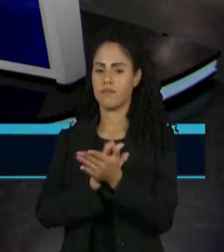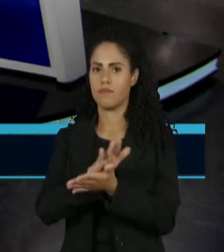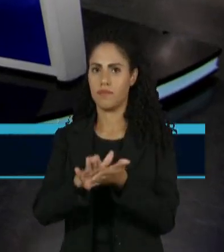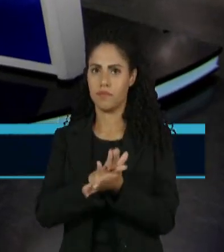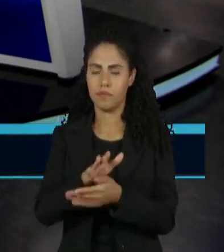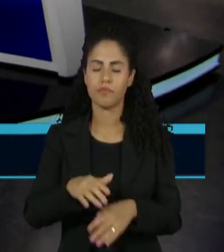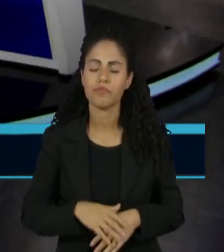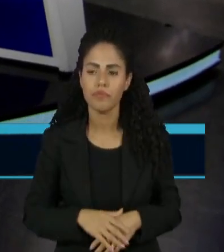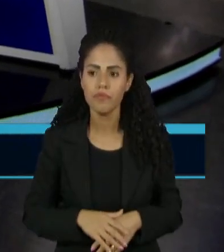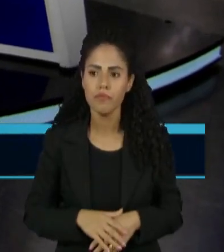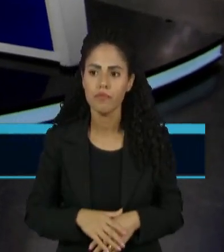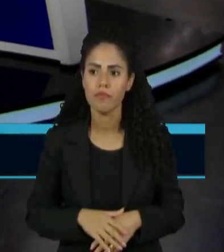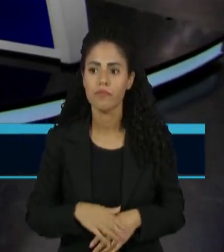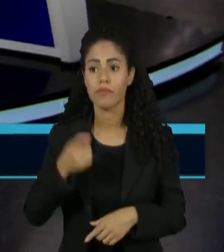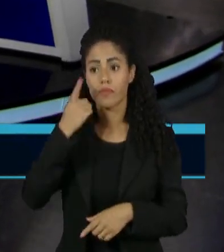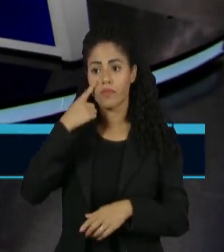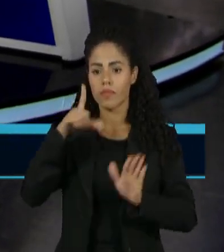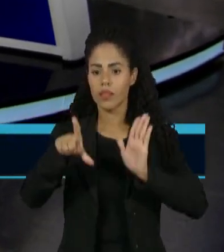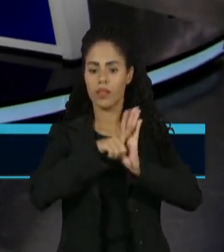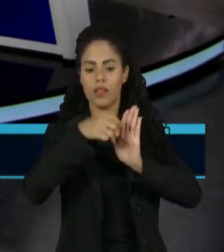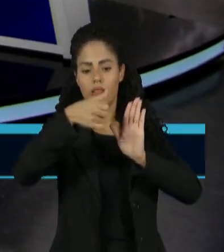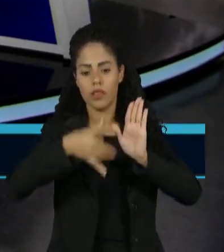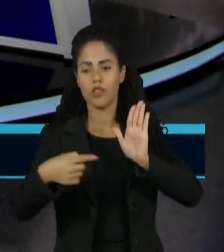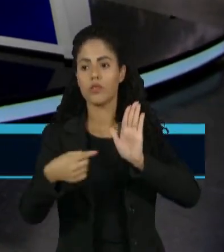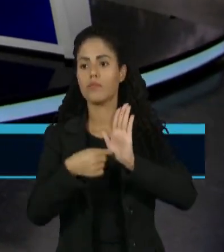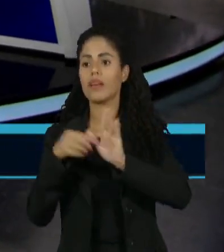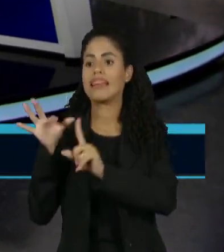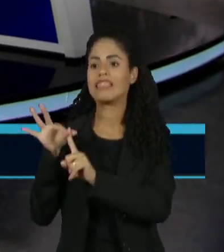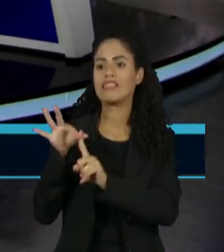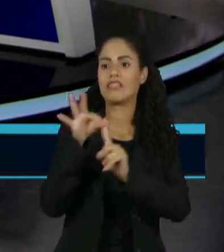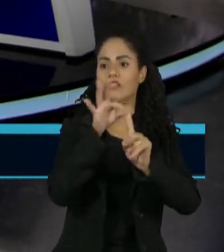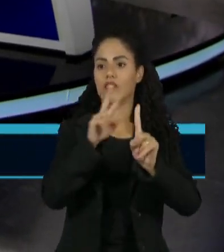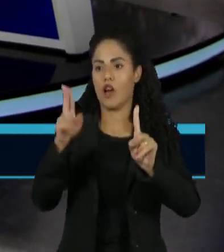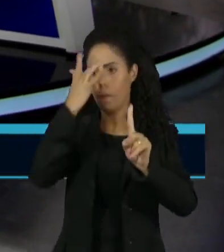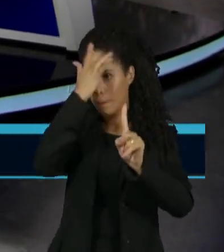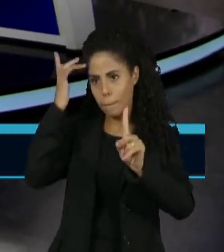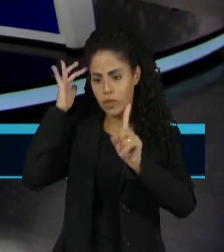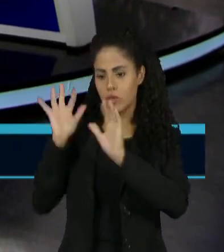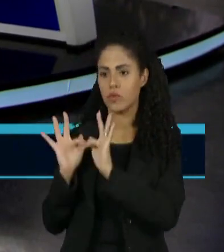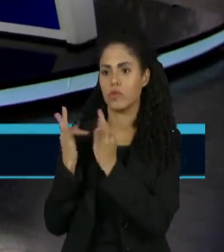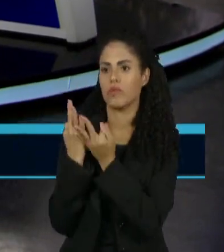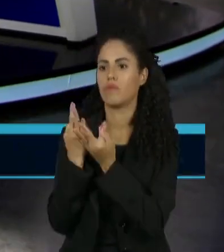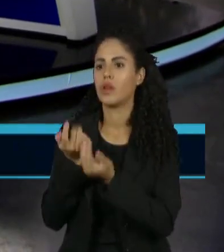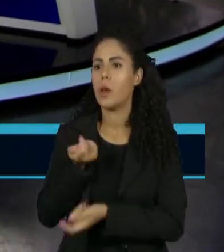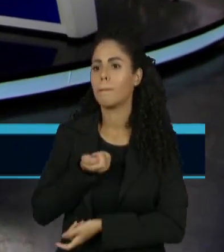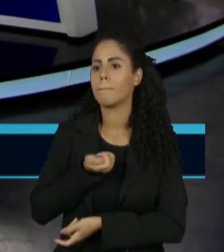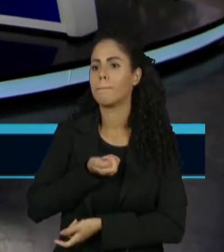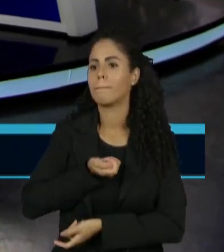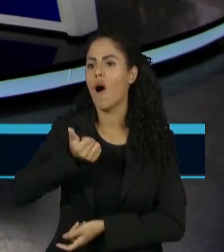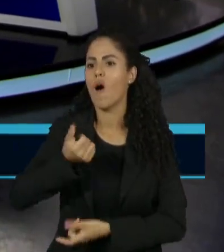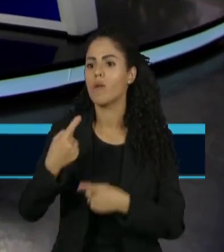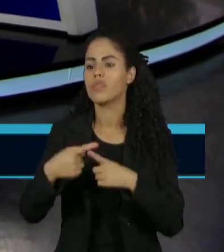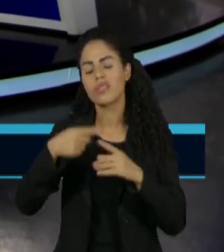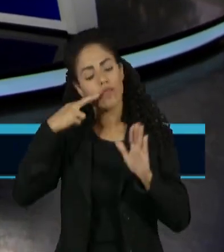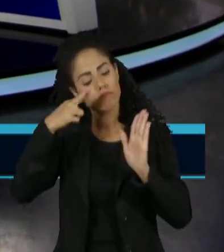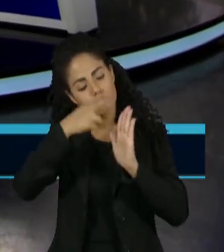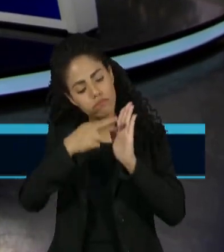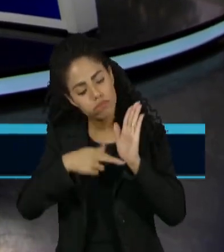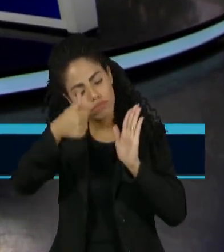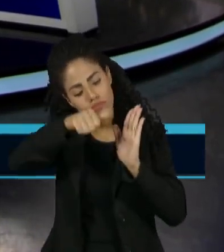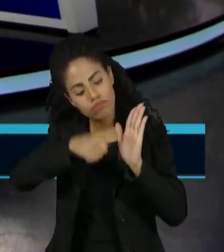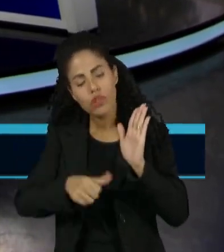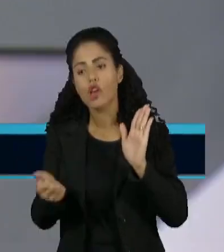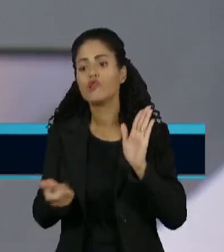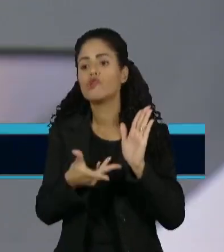Dimas, a legislação que trata do nepotismo no funcionalismo, ela é pouco restritiva? Deveria ser revista, modernizada?